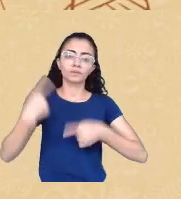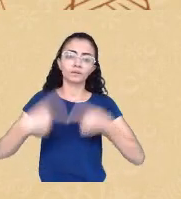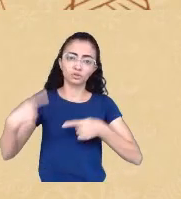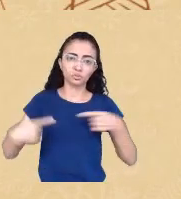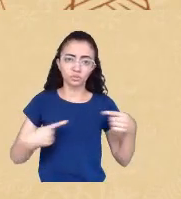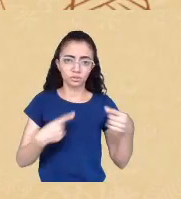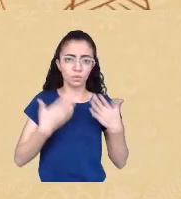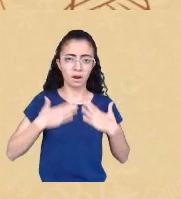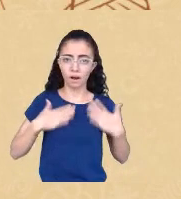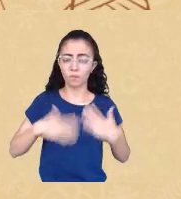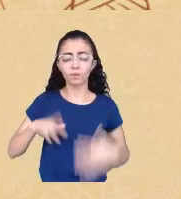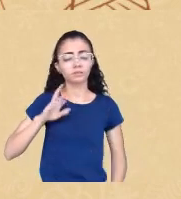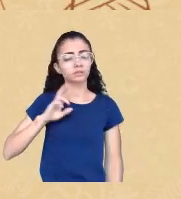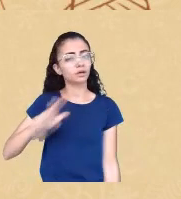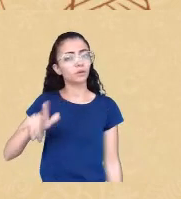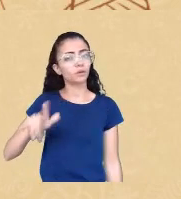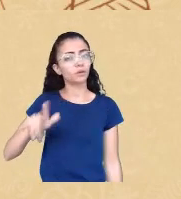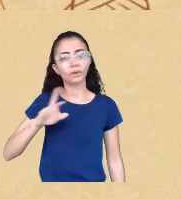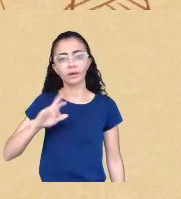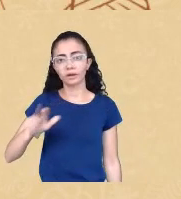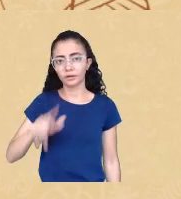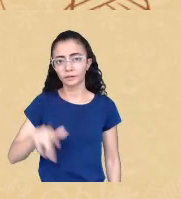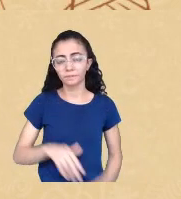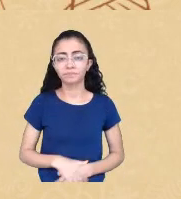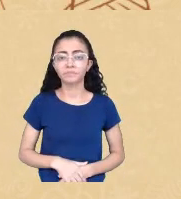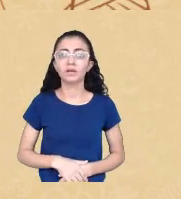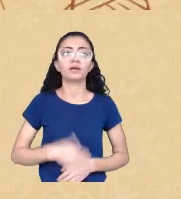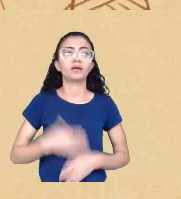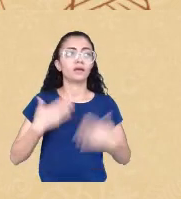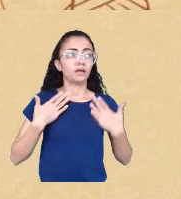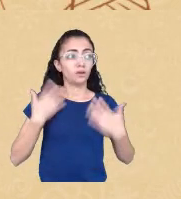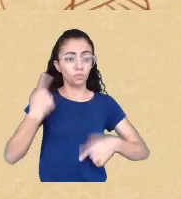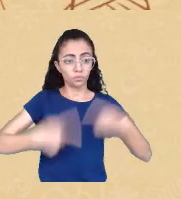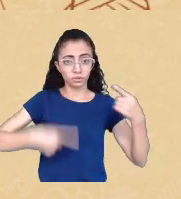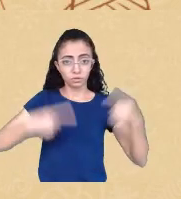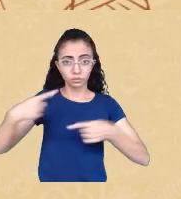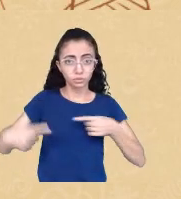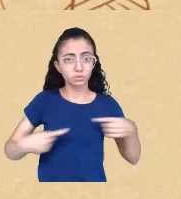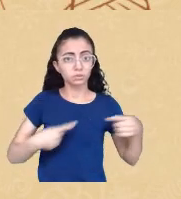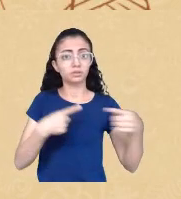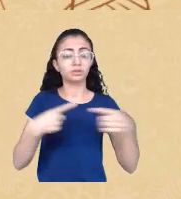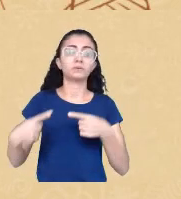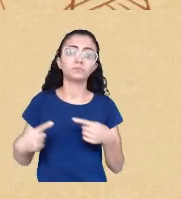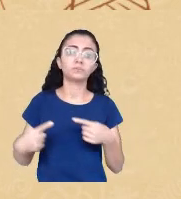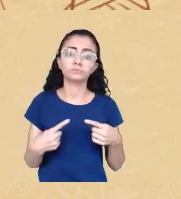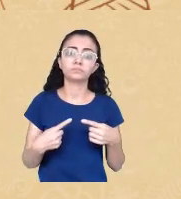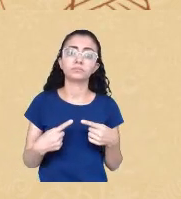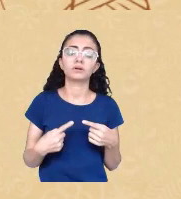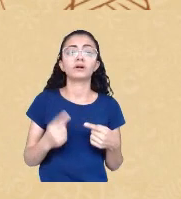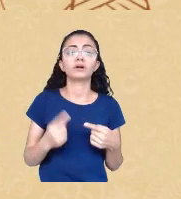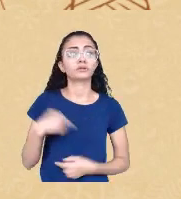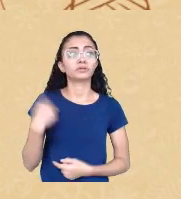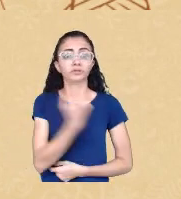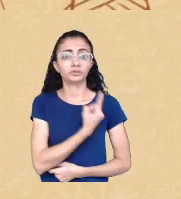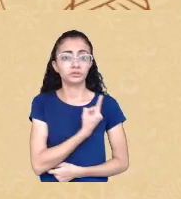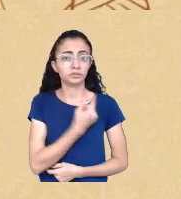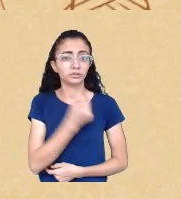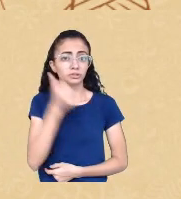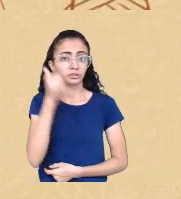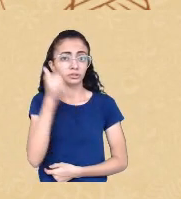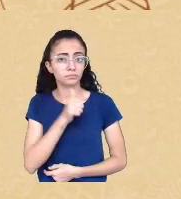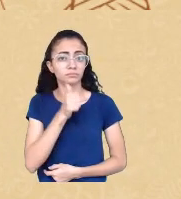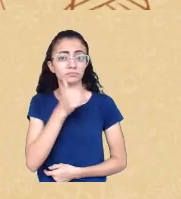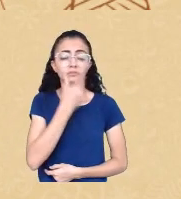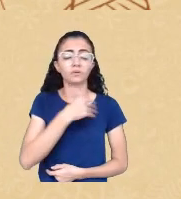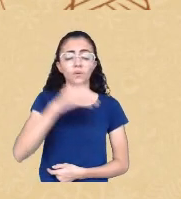é uma discussão inóspita para nós negros porque para alguns vira mimimi não é